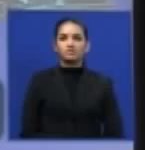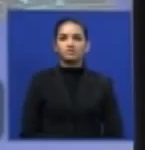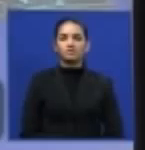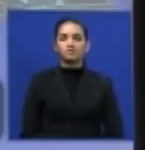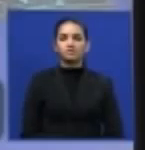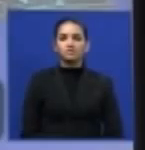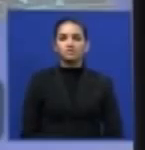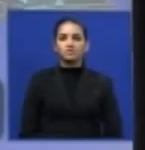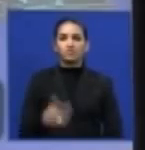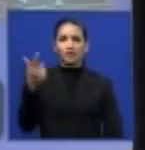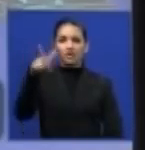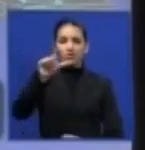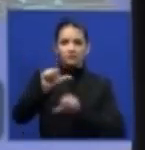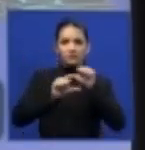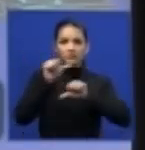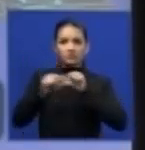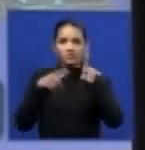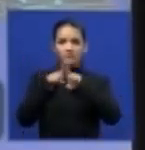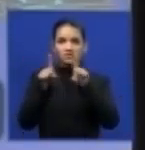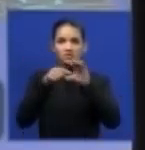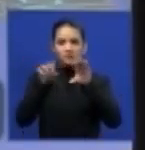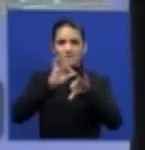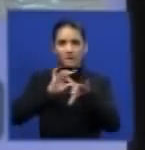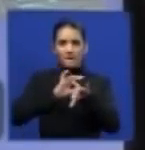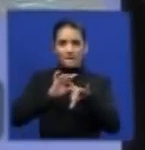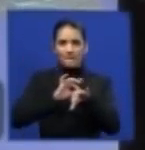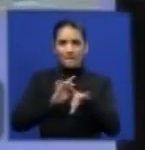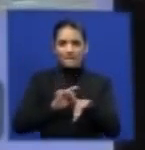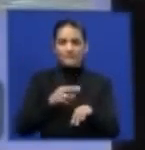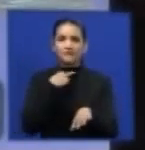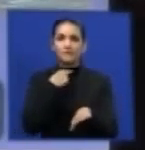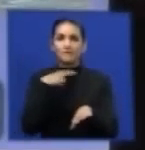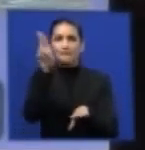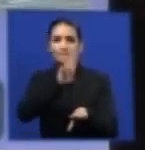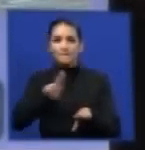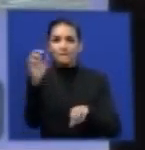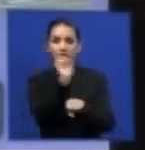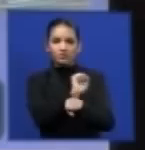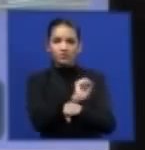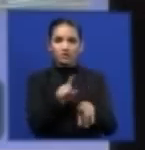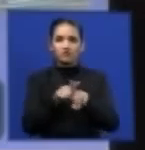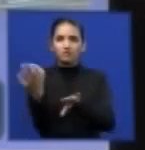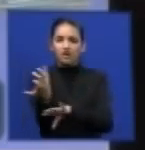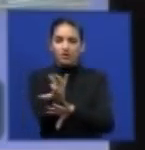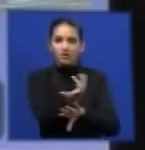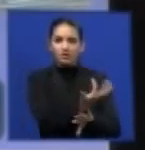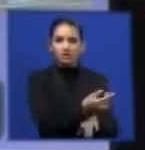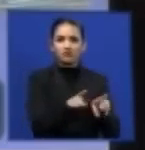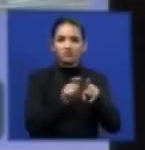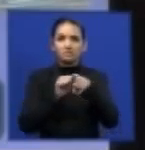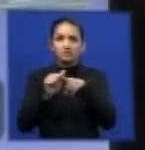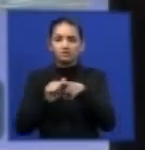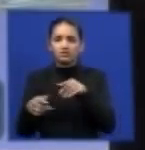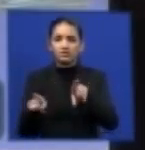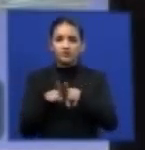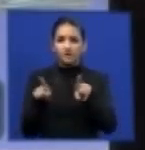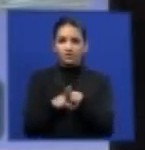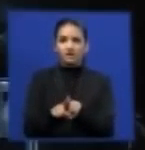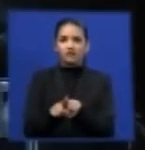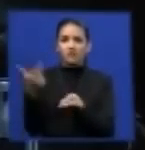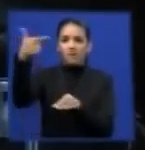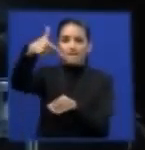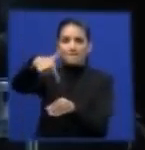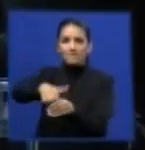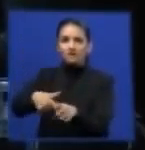Outras transformações de pneus inservíveis. Lá a grama sintética. A substituição do copo de coque de petróleo por pneus inservíveis